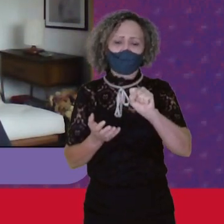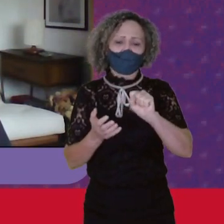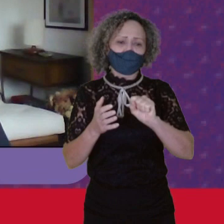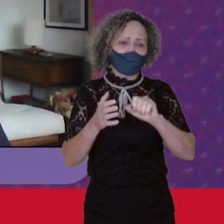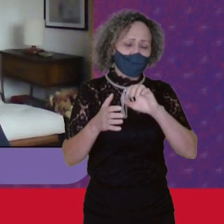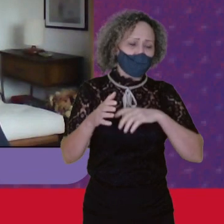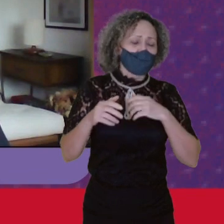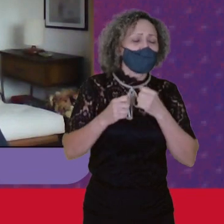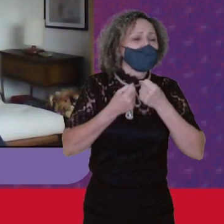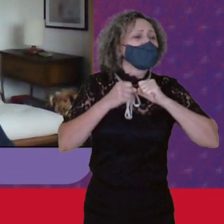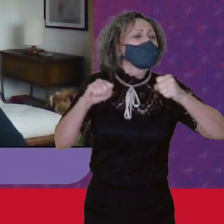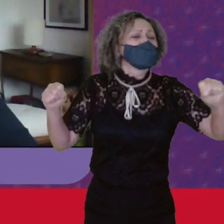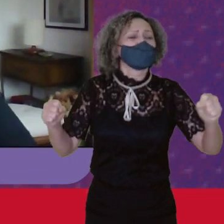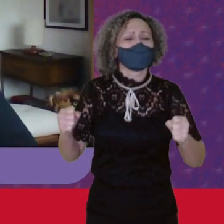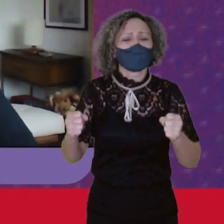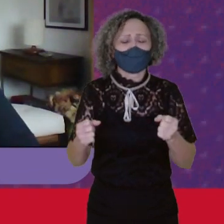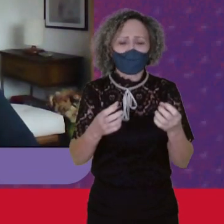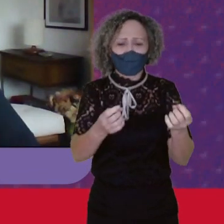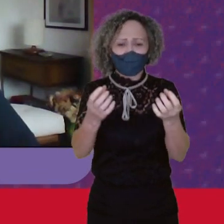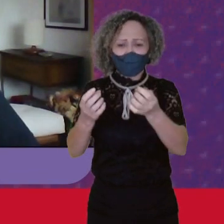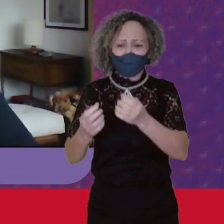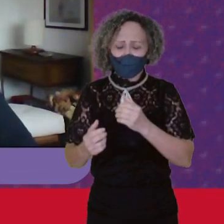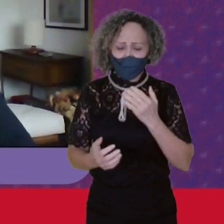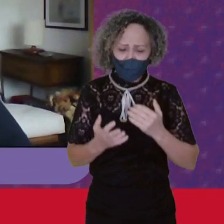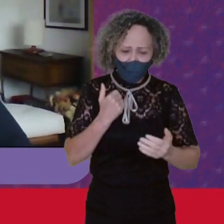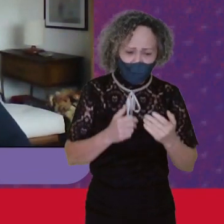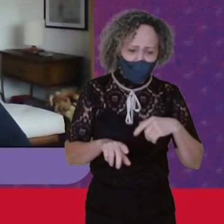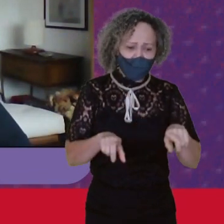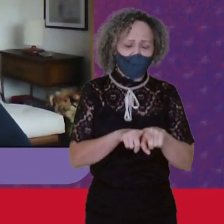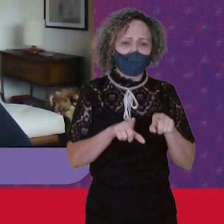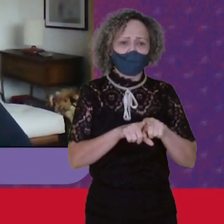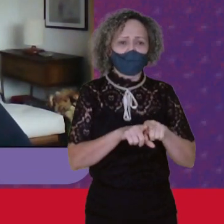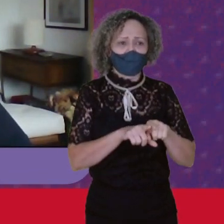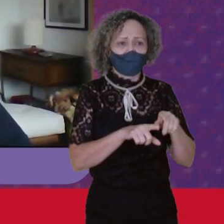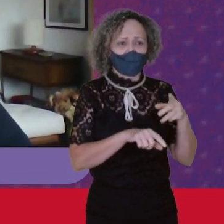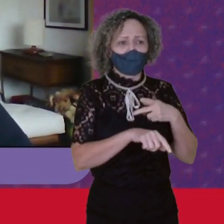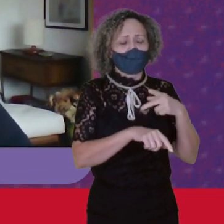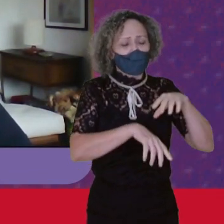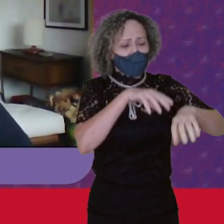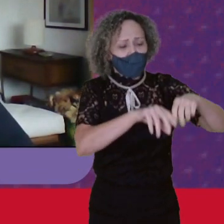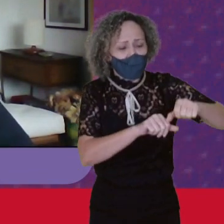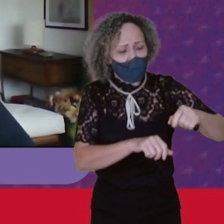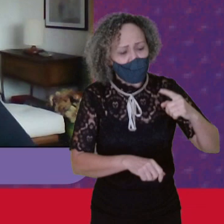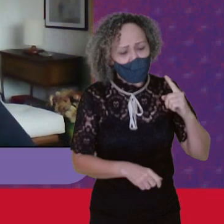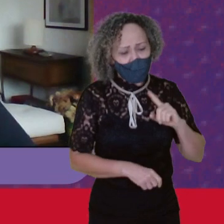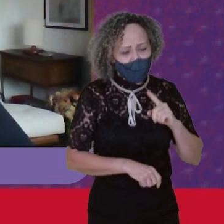demanda Delas aí Uma carga imensa De distâncias imensas Para alimentar a família